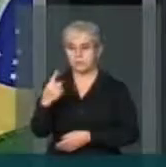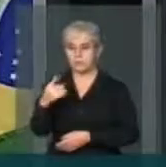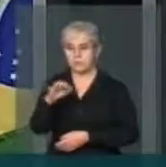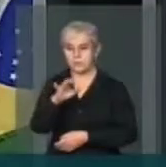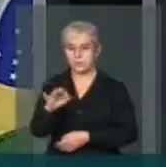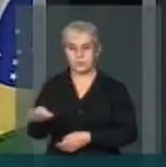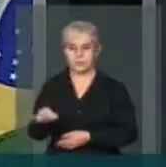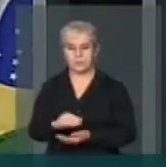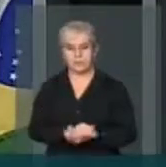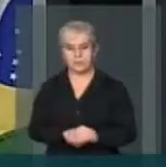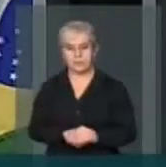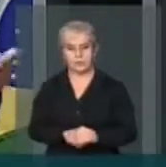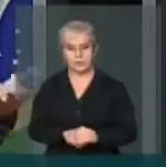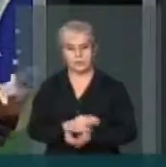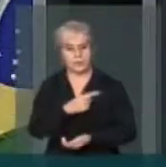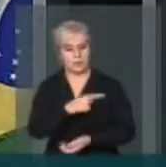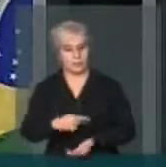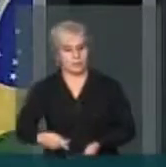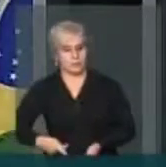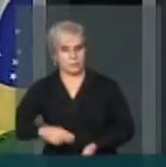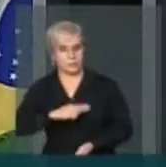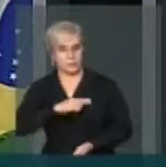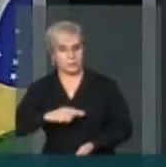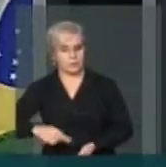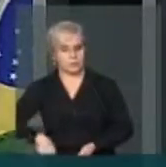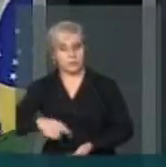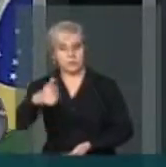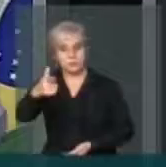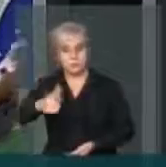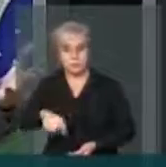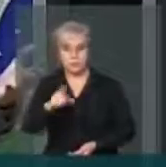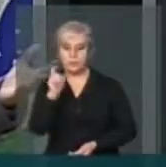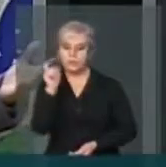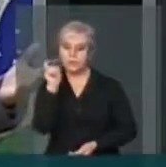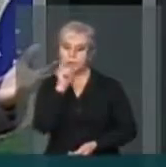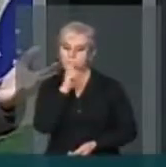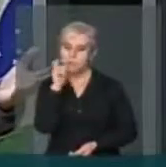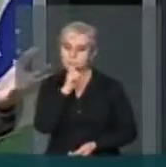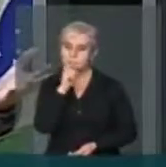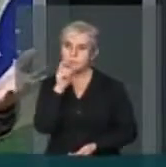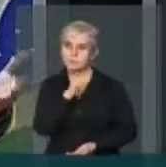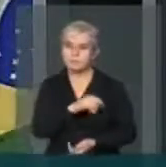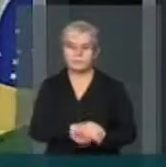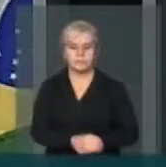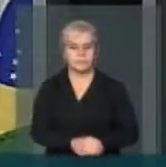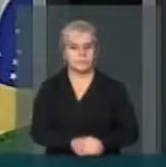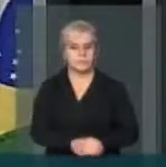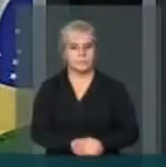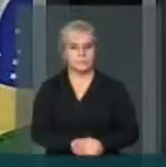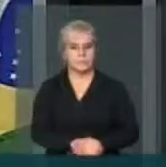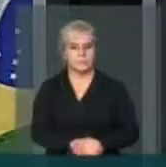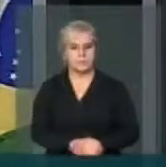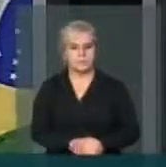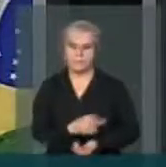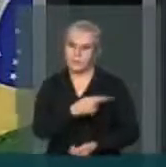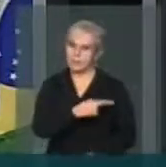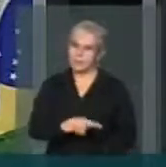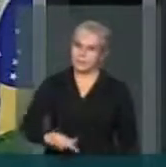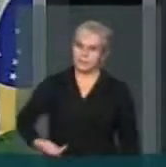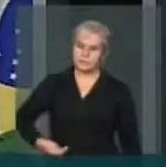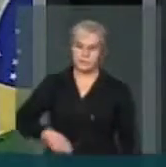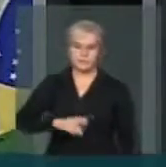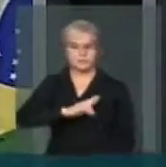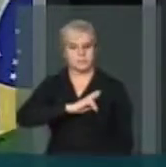A presidente da república mentiu. É feio mentir. A presidente da